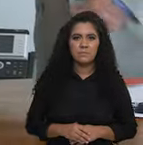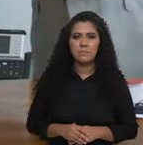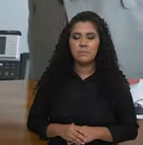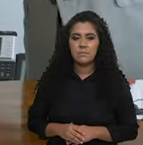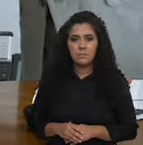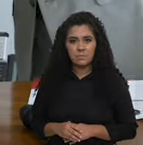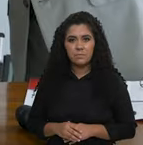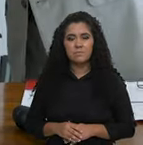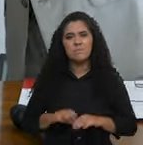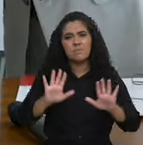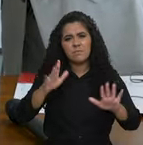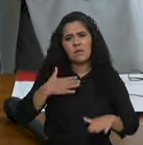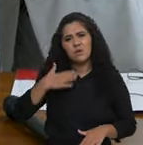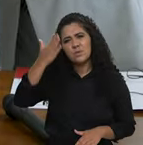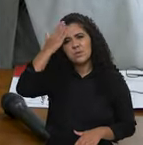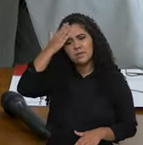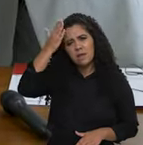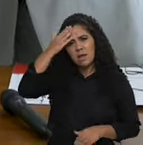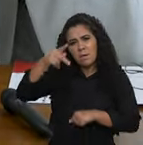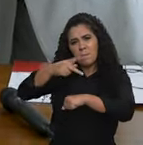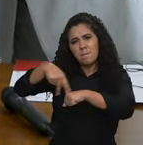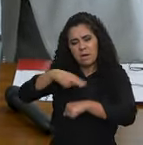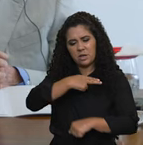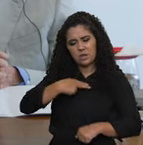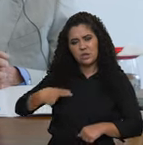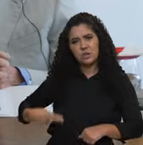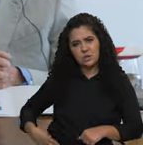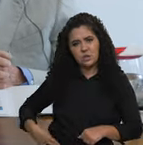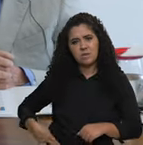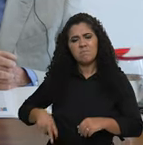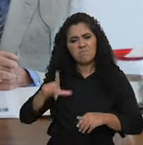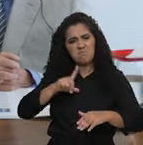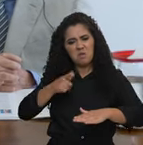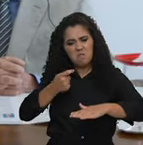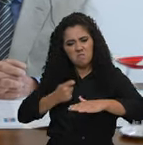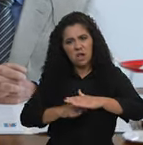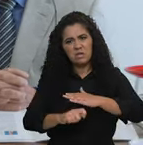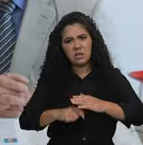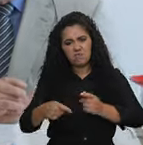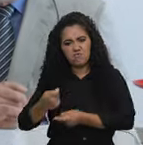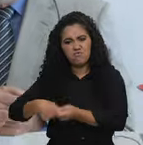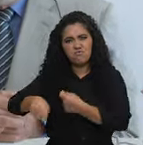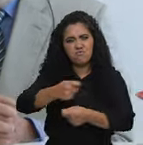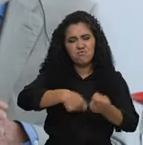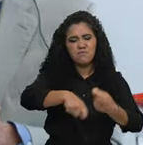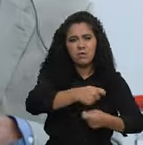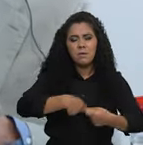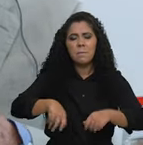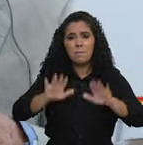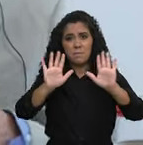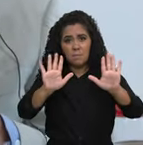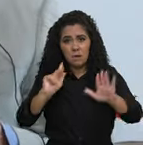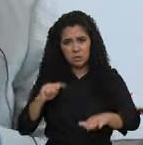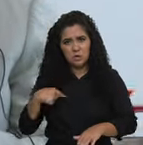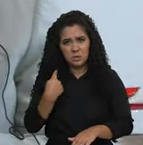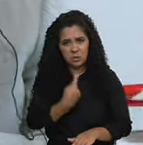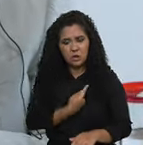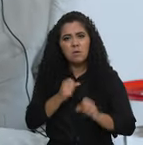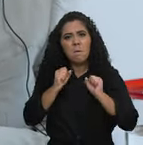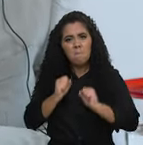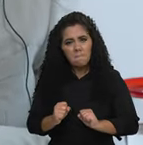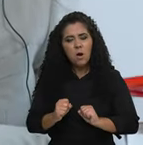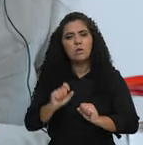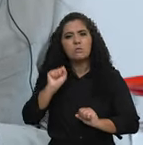Eu sei que a China também está fazendo muito investimento em energia renovada e nós poderemos construir